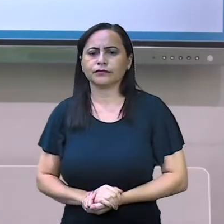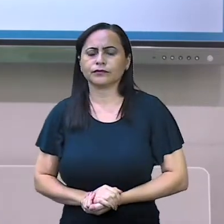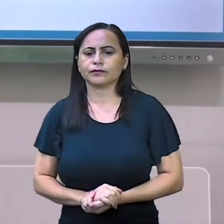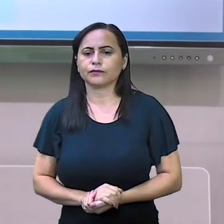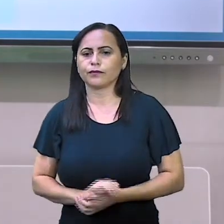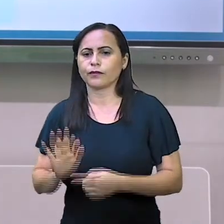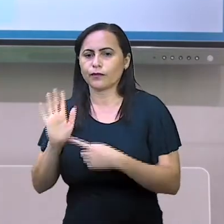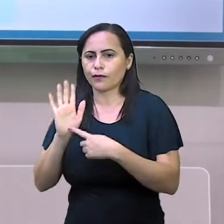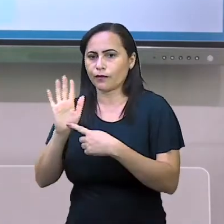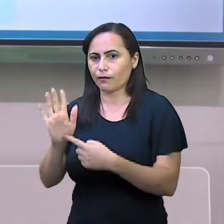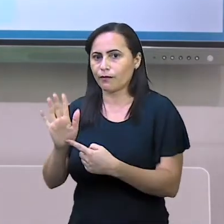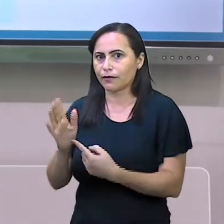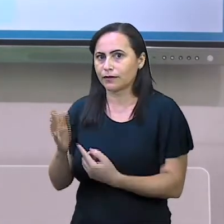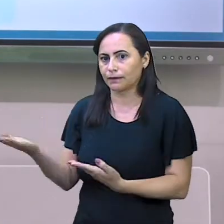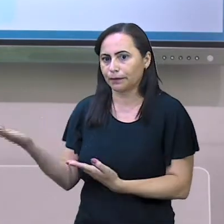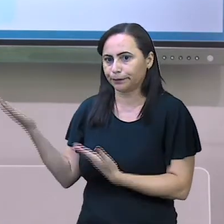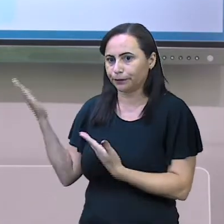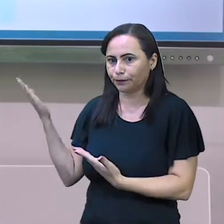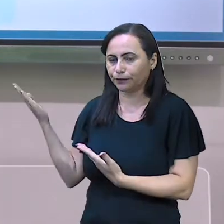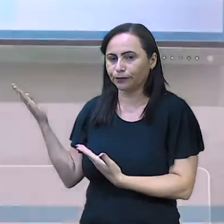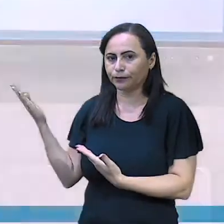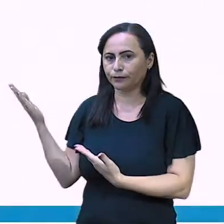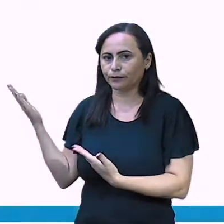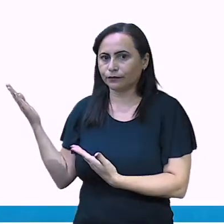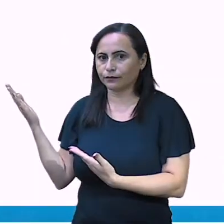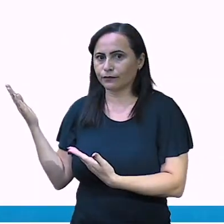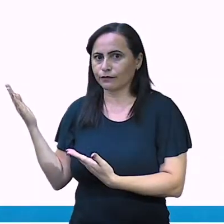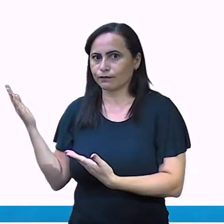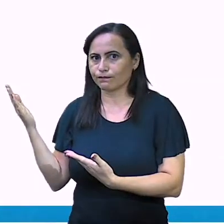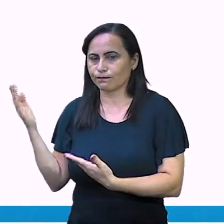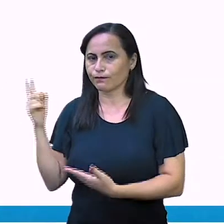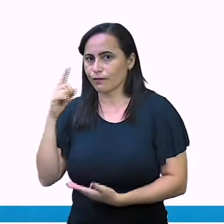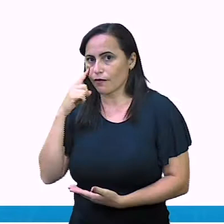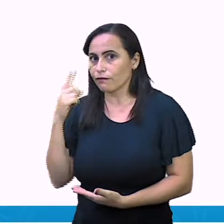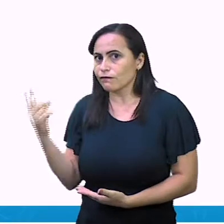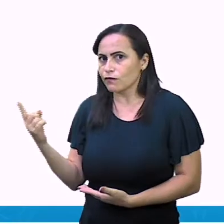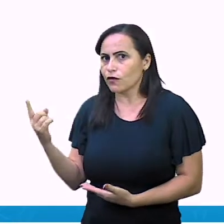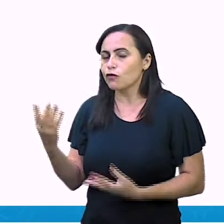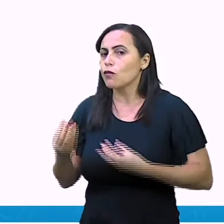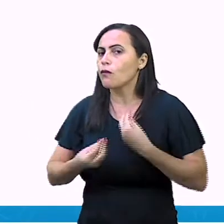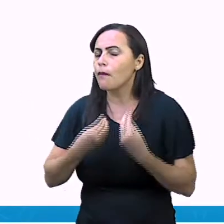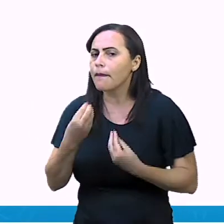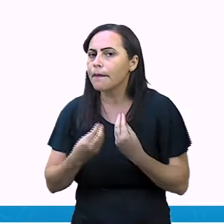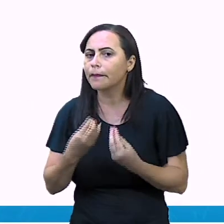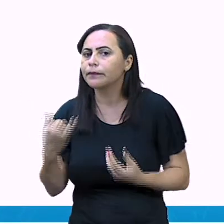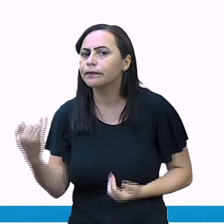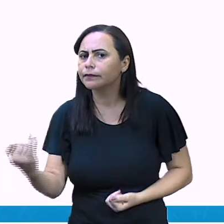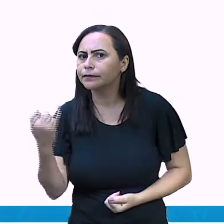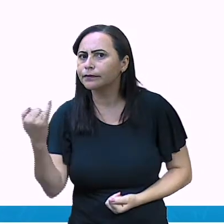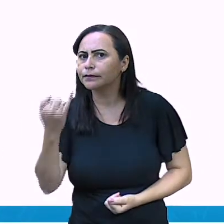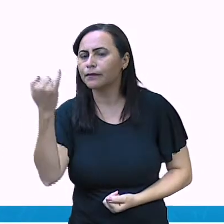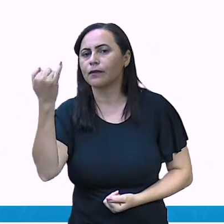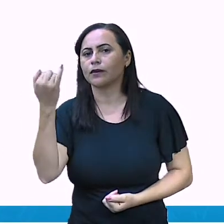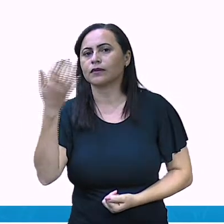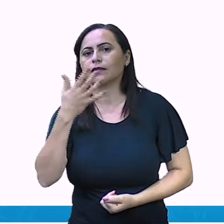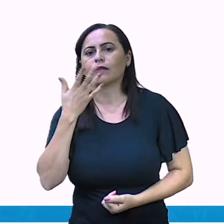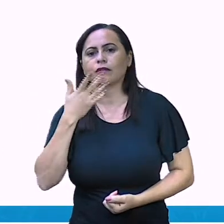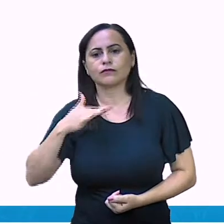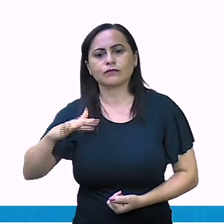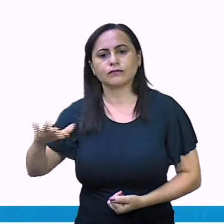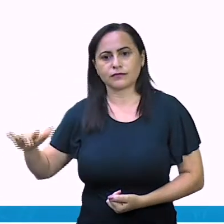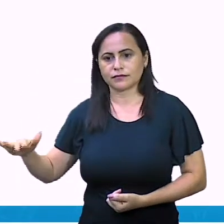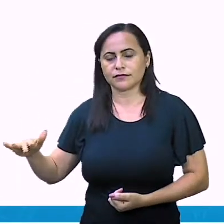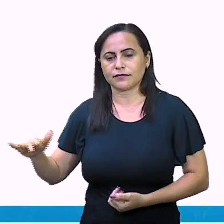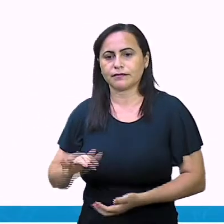para vocês por quê. Olha a importância da rotina família para as crianças. Vou ler.